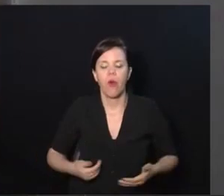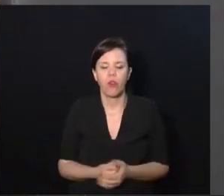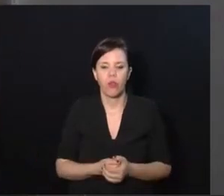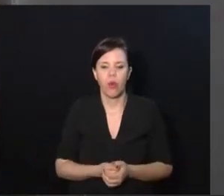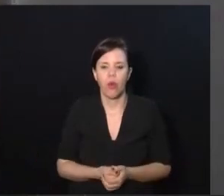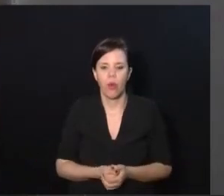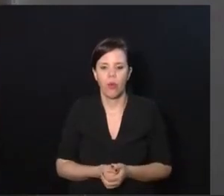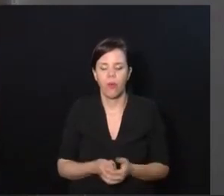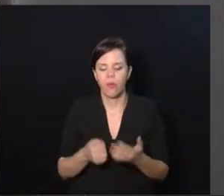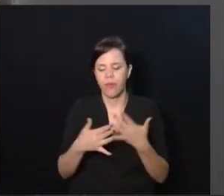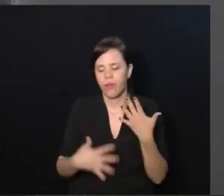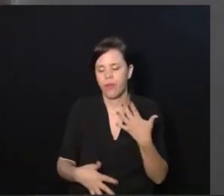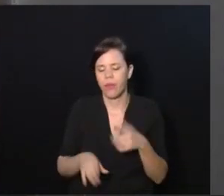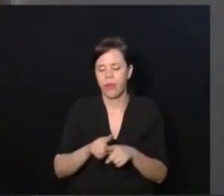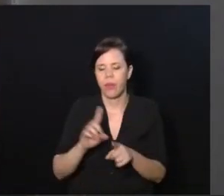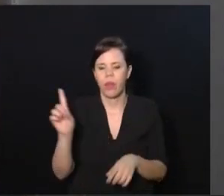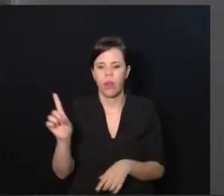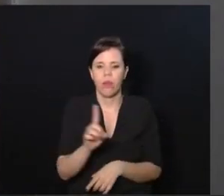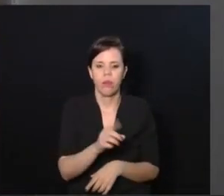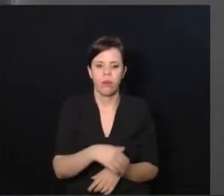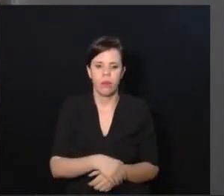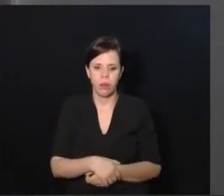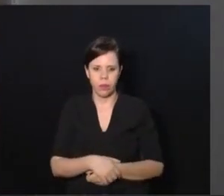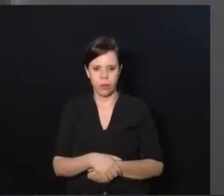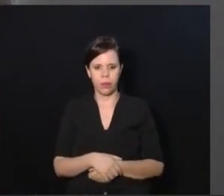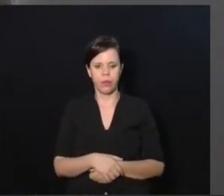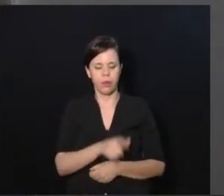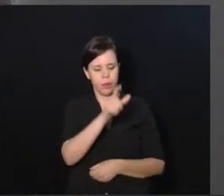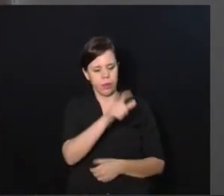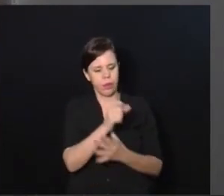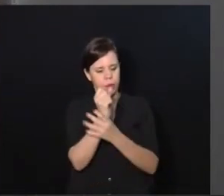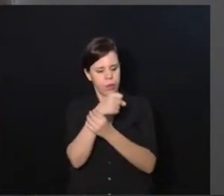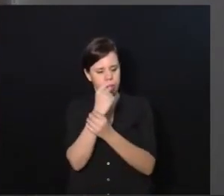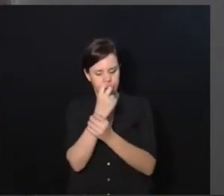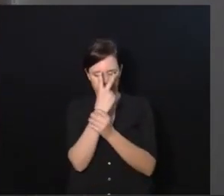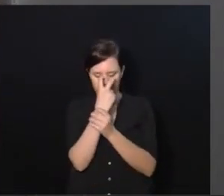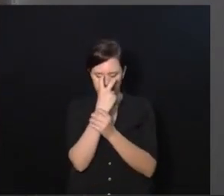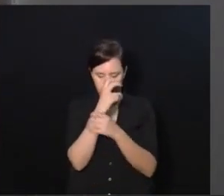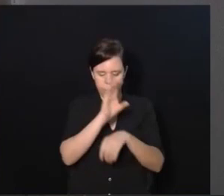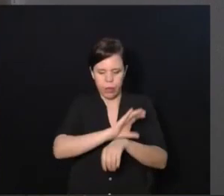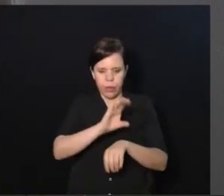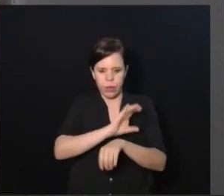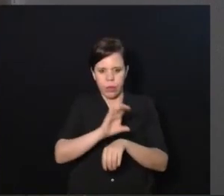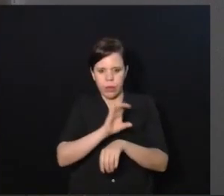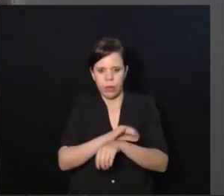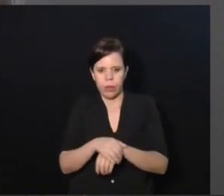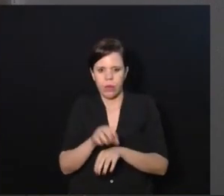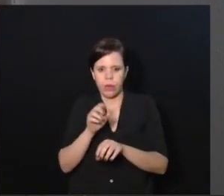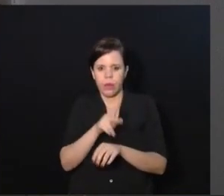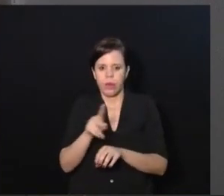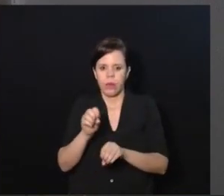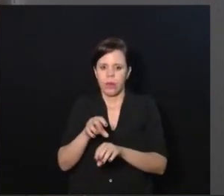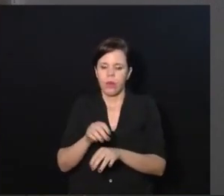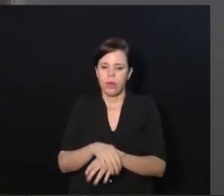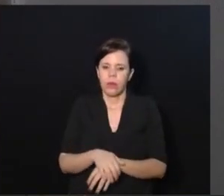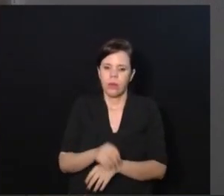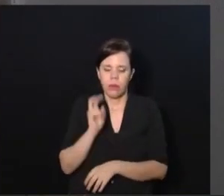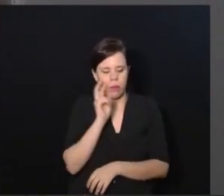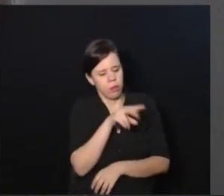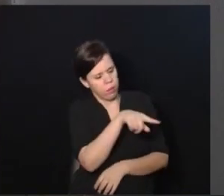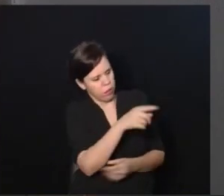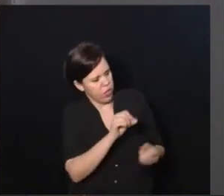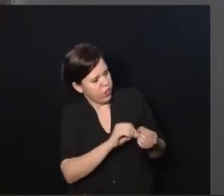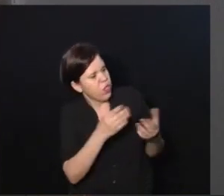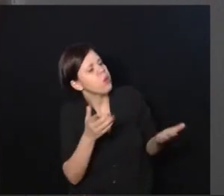Então, quando chega lá uma fisioterapeuta cega para poder fazer o curso, a professora que dá o curso de Bobat olha para a cara dela e fala, você está